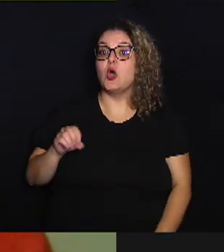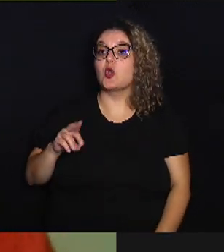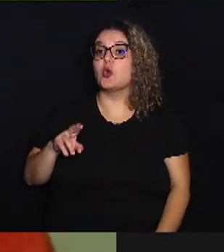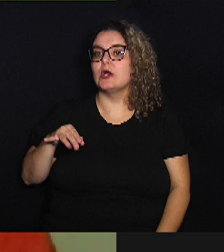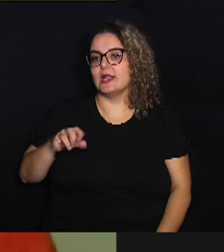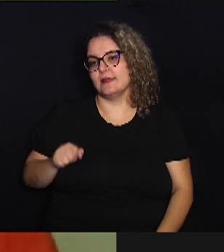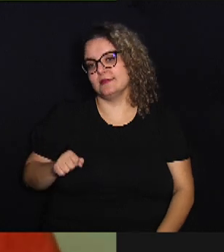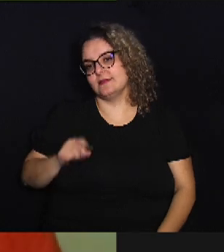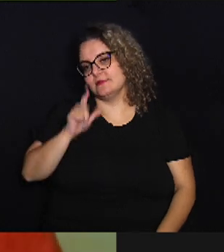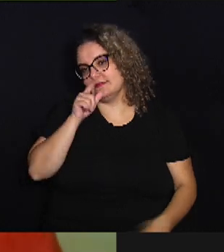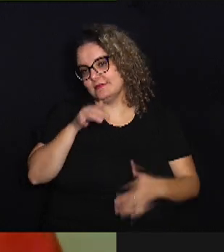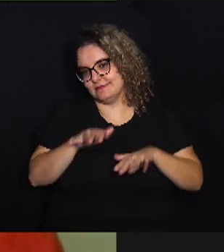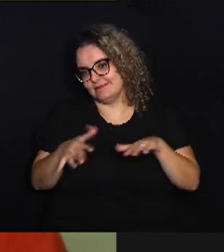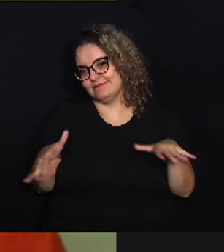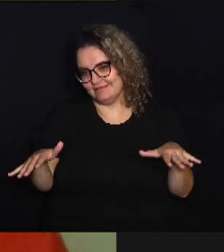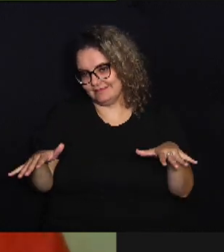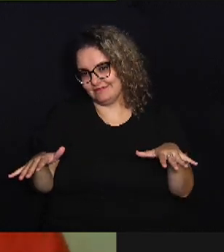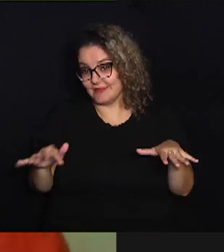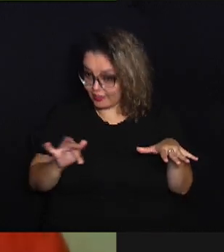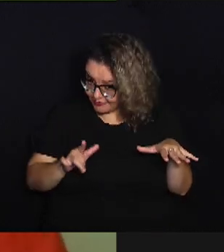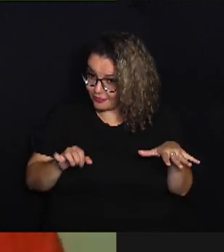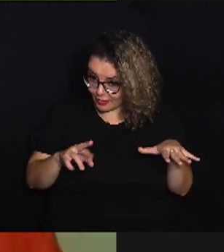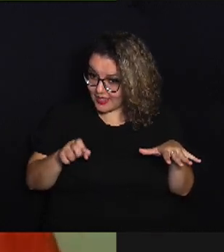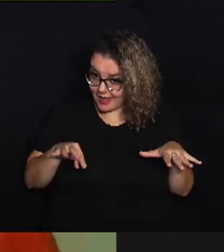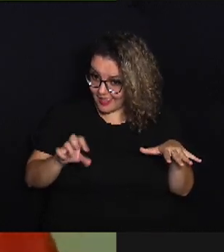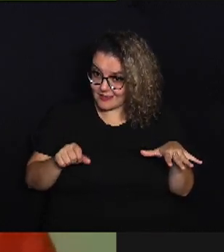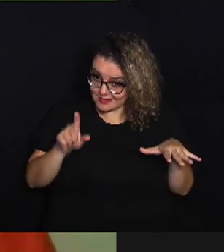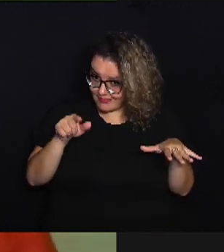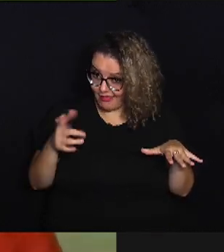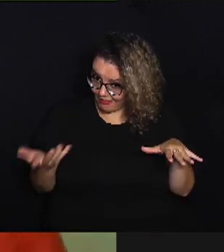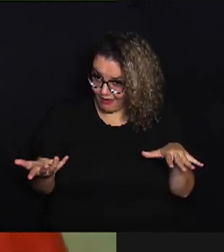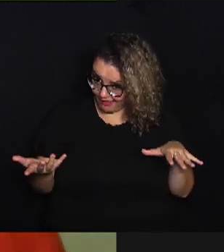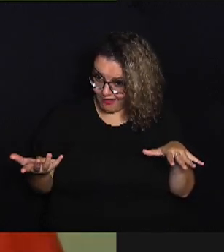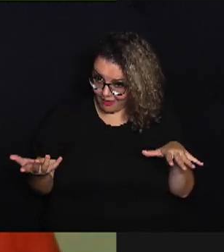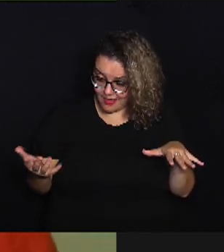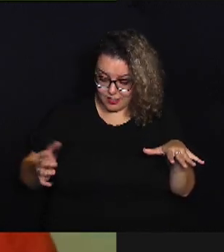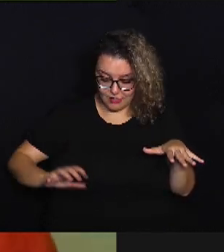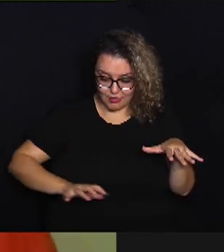que é responsável por produzir